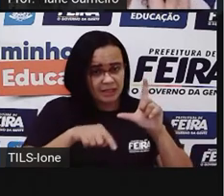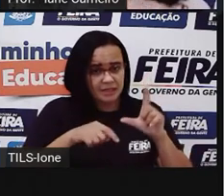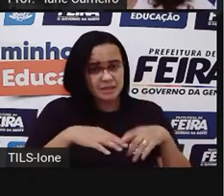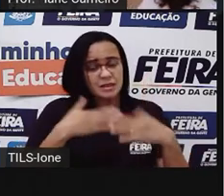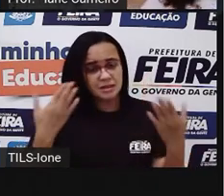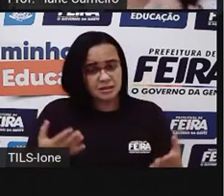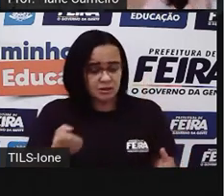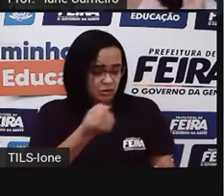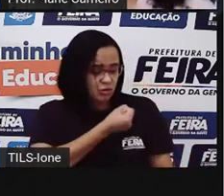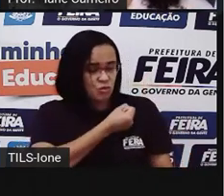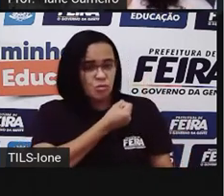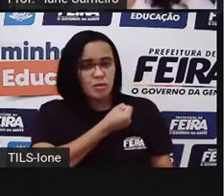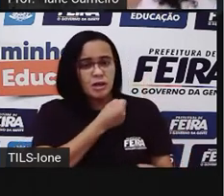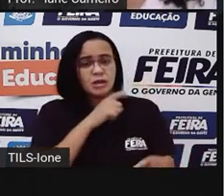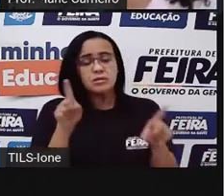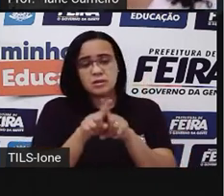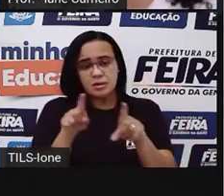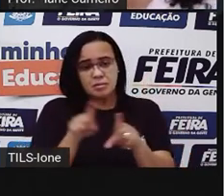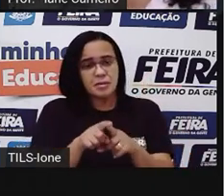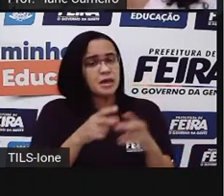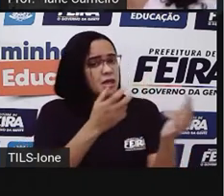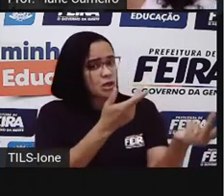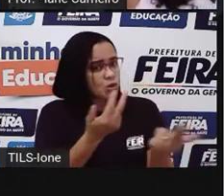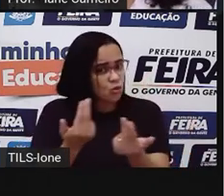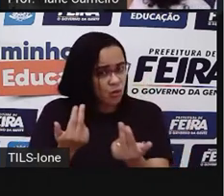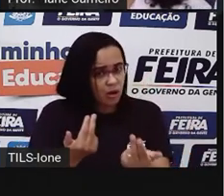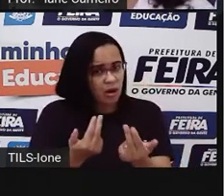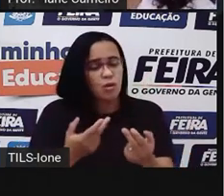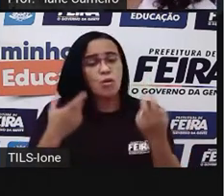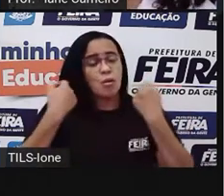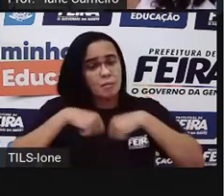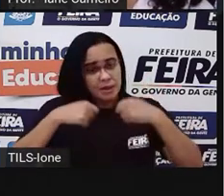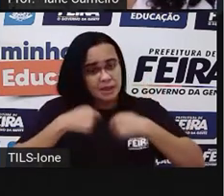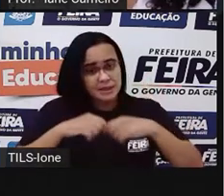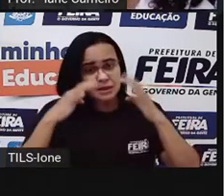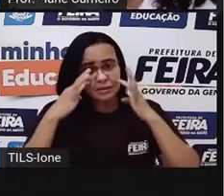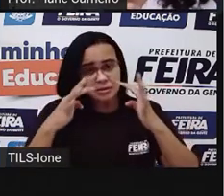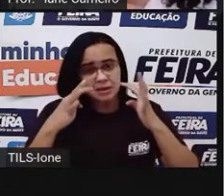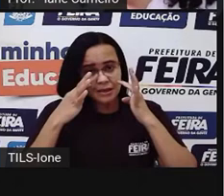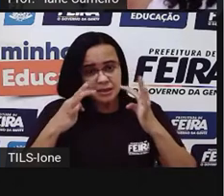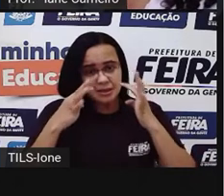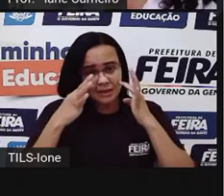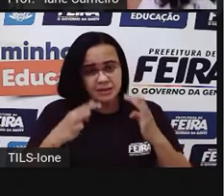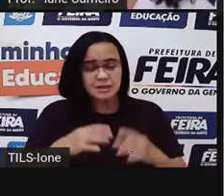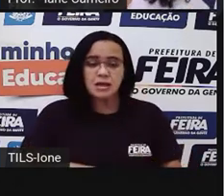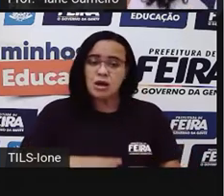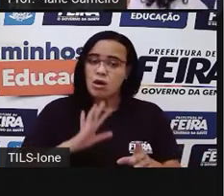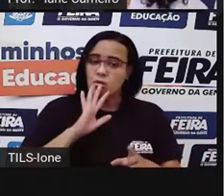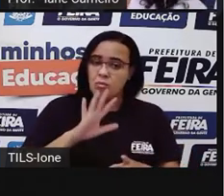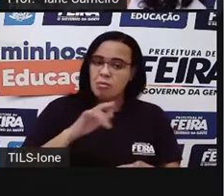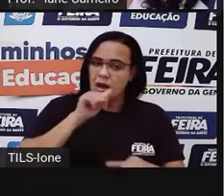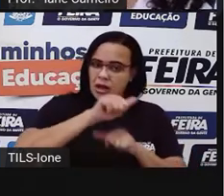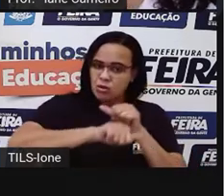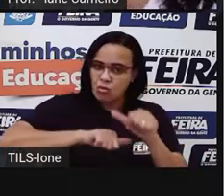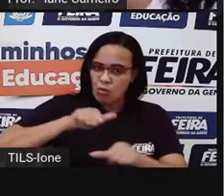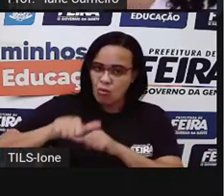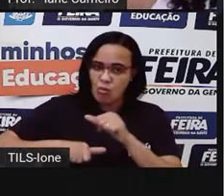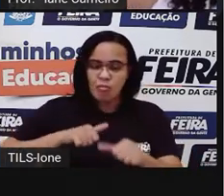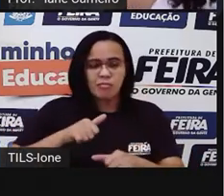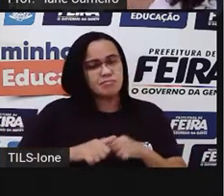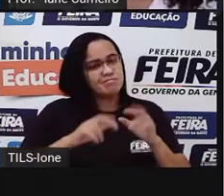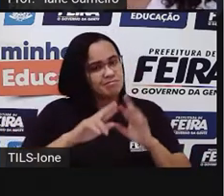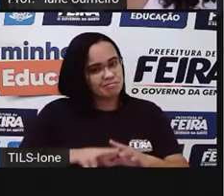diferente, aí dá um problemão. Aqui, por exemplo, a Pro ia botar, ao invés de 1,5, ia ter 1,50, né? Então,